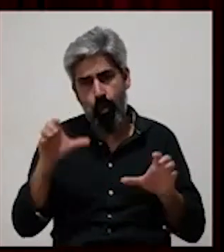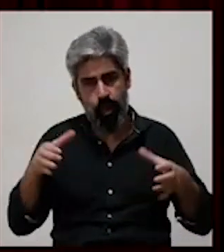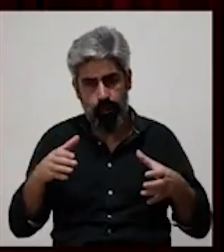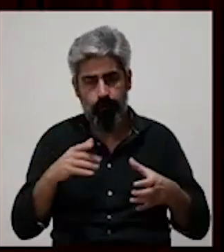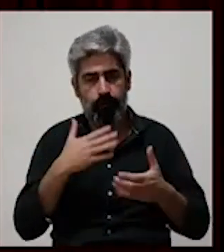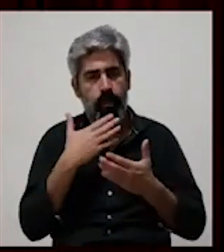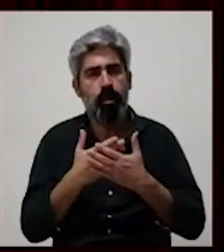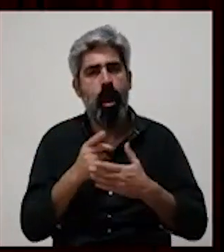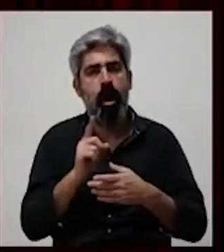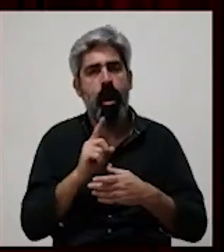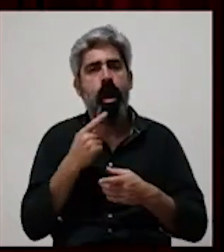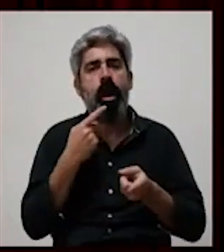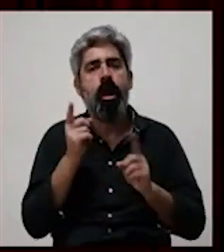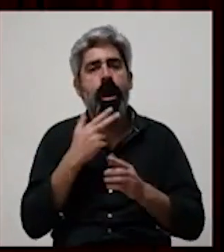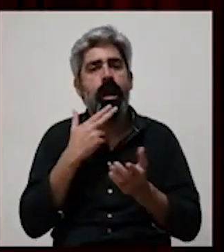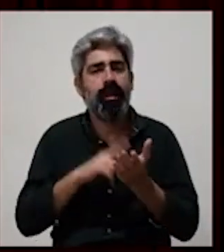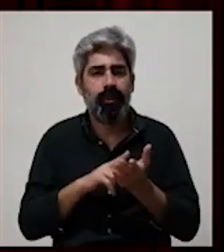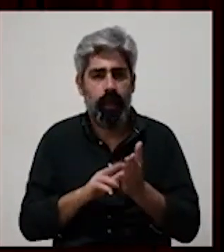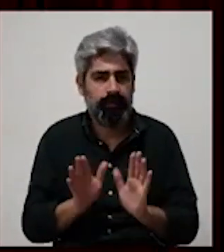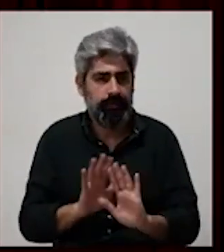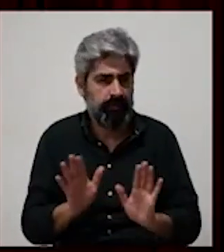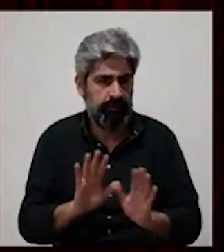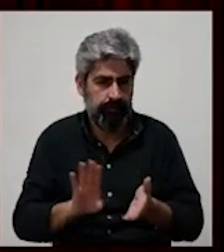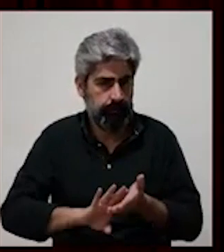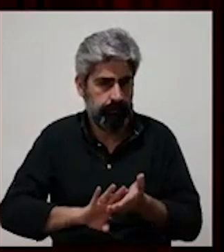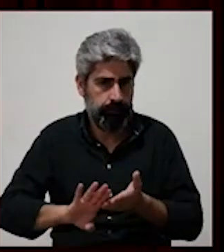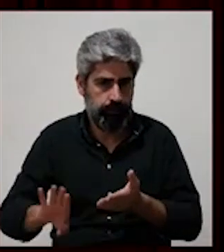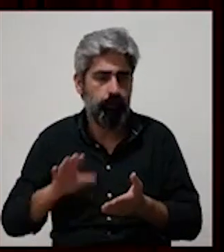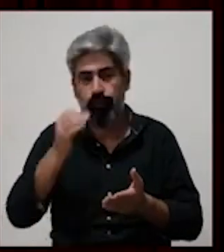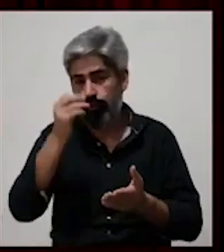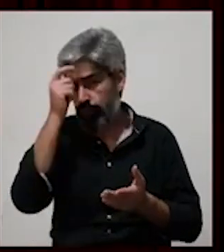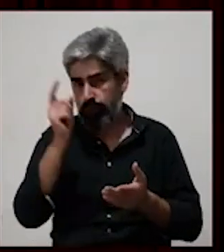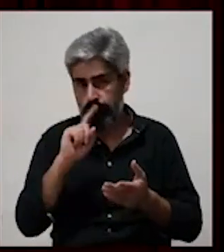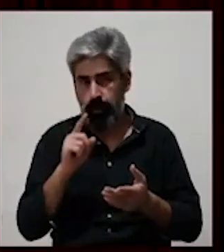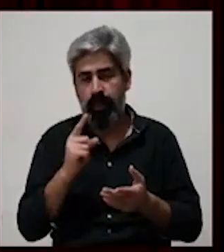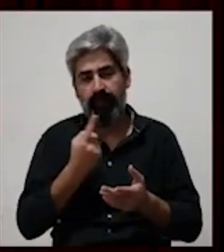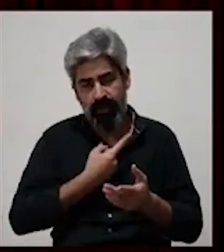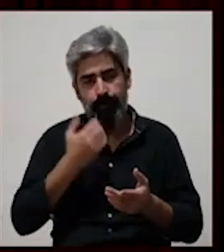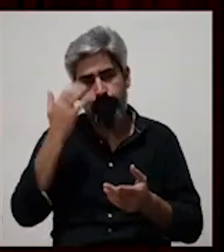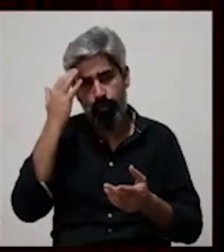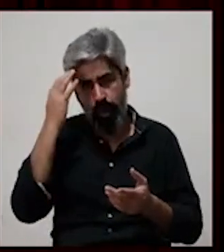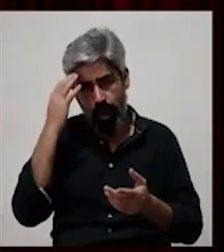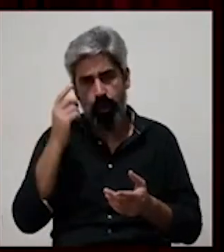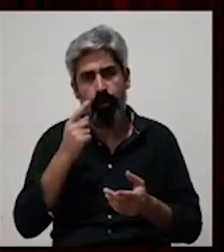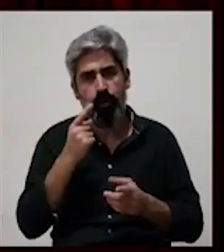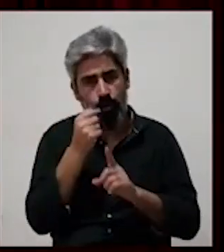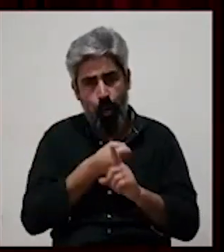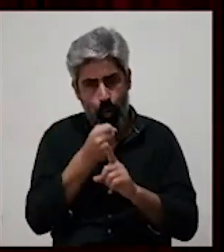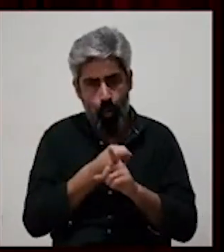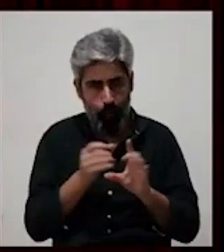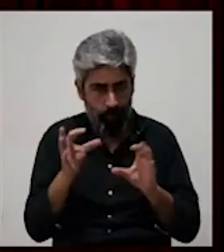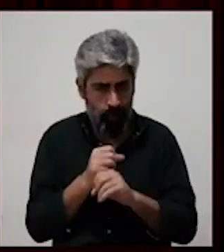tornem a ser uma realidade. Não esqueçamos que temos o dever moral de combater,